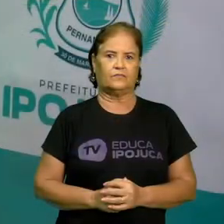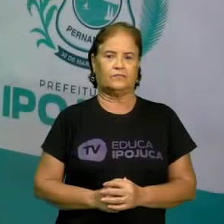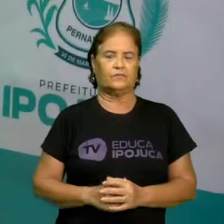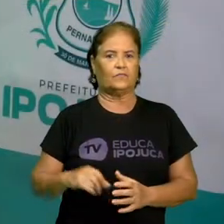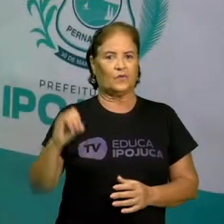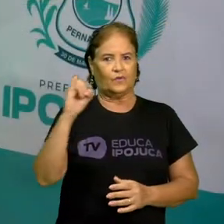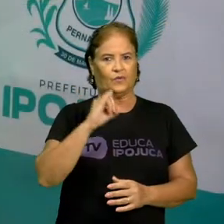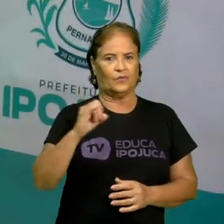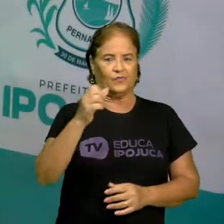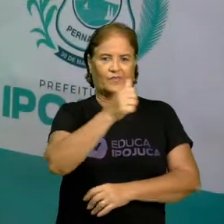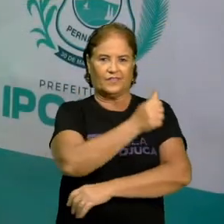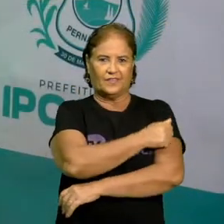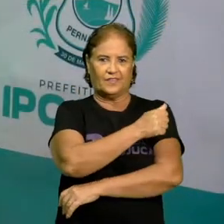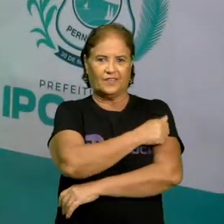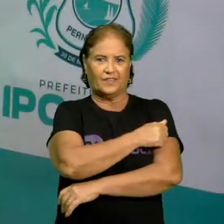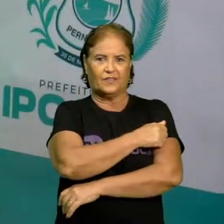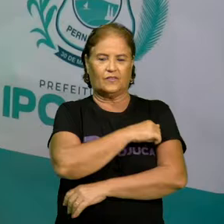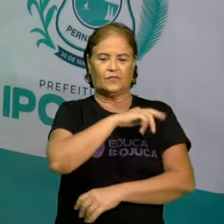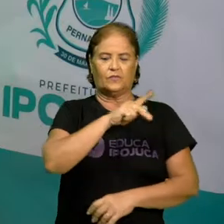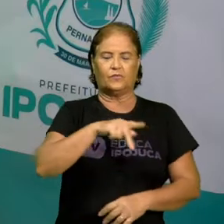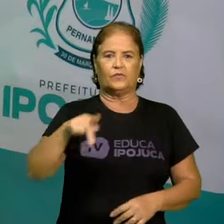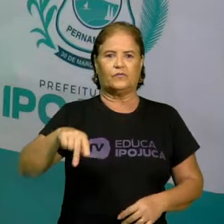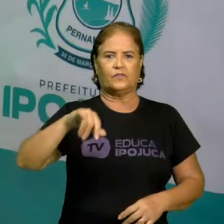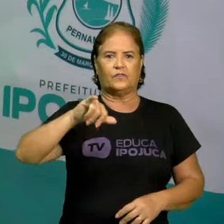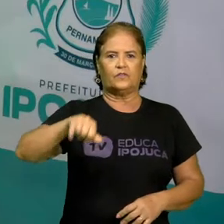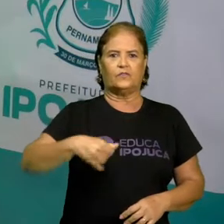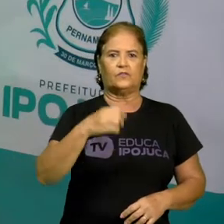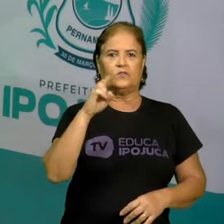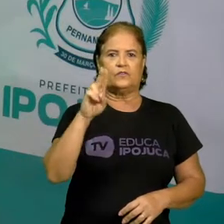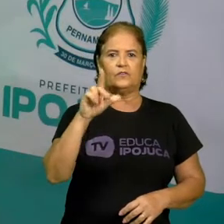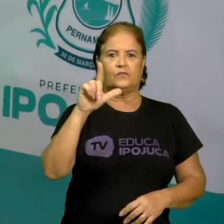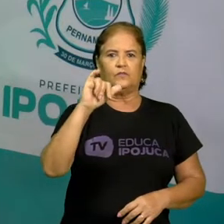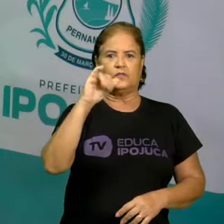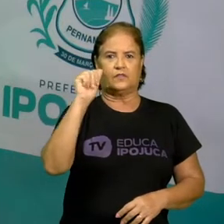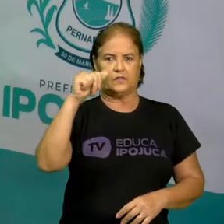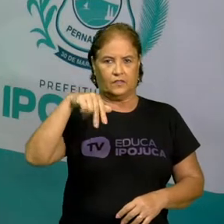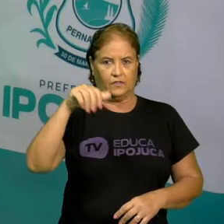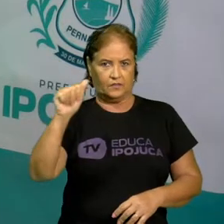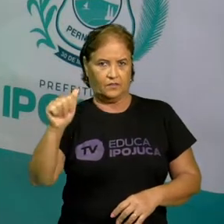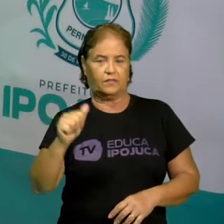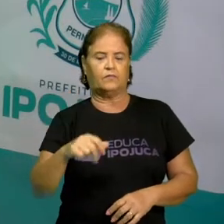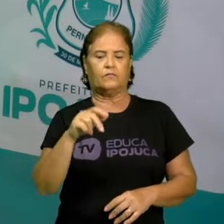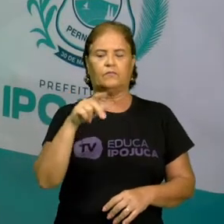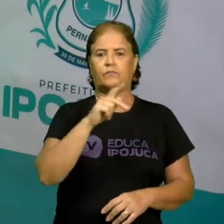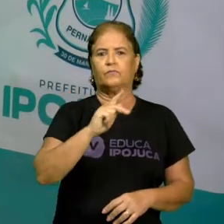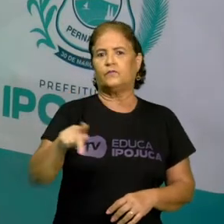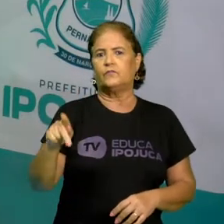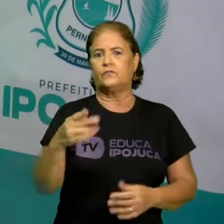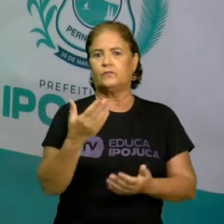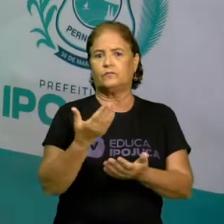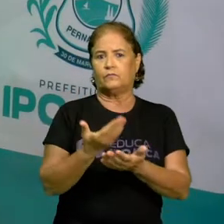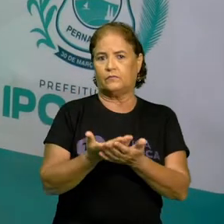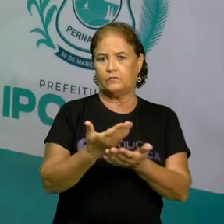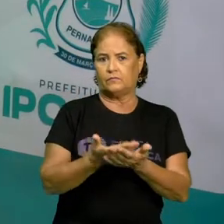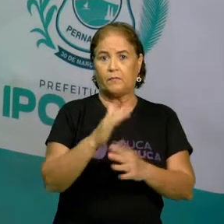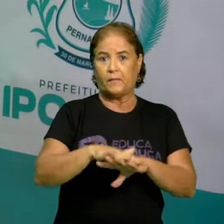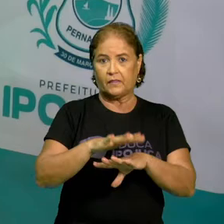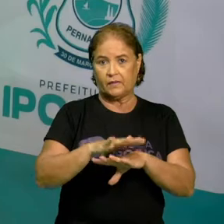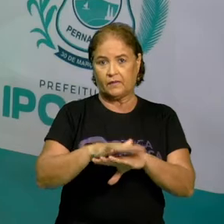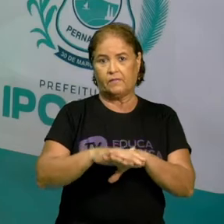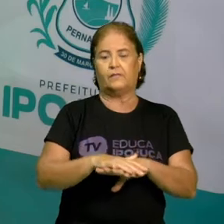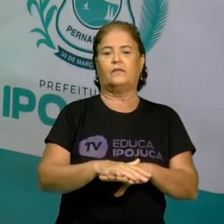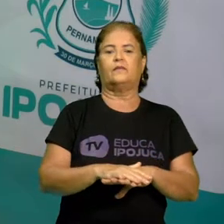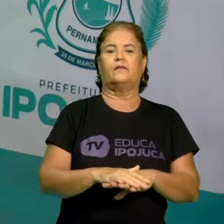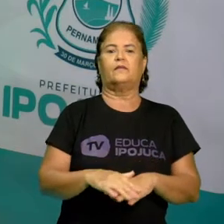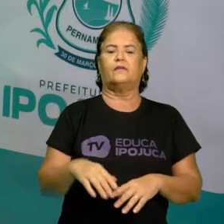Olá aluno, sou Juliana Arcanjo, professora de matemática e estarei com vocês nas próximas aulas. Não